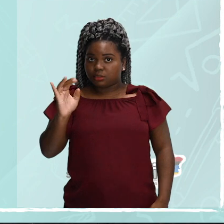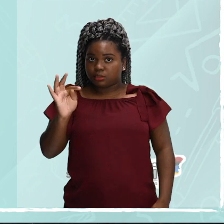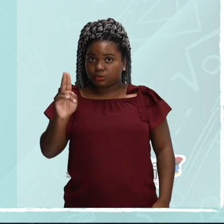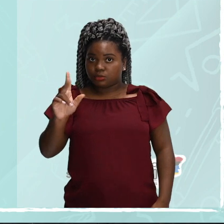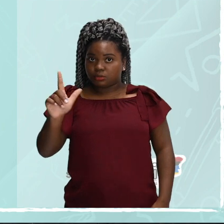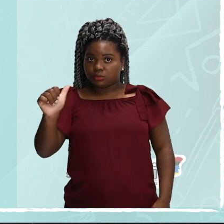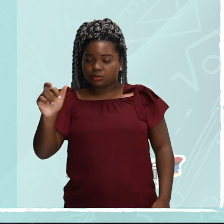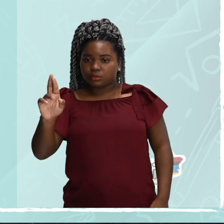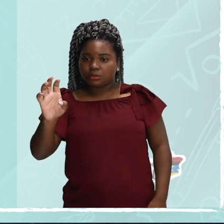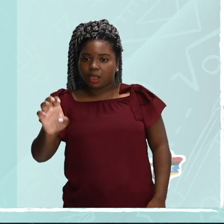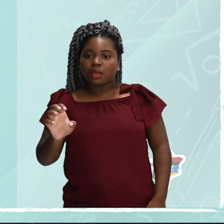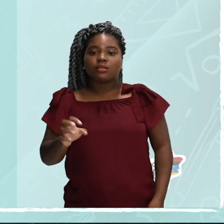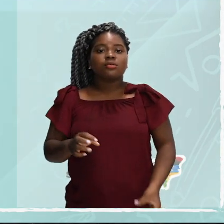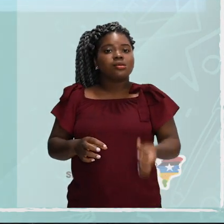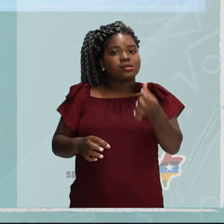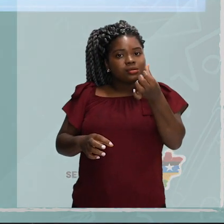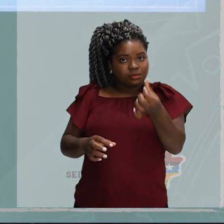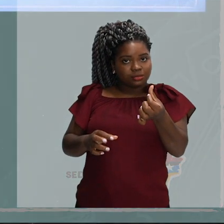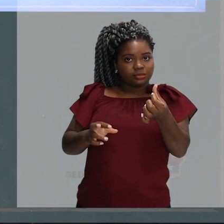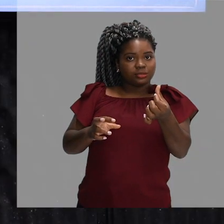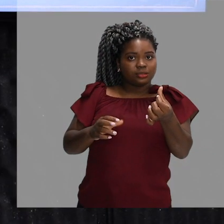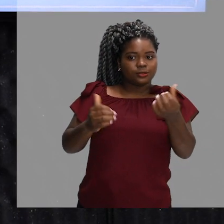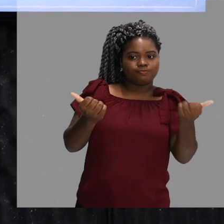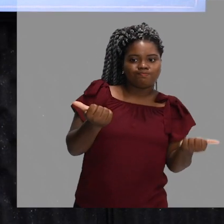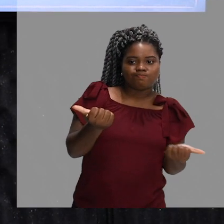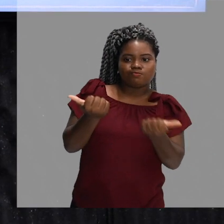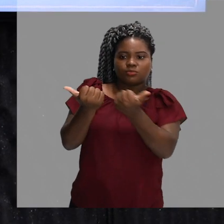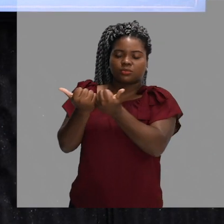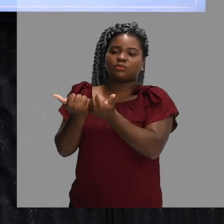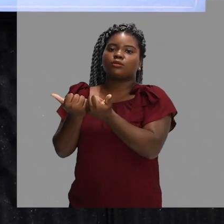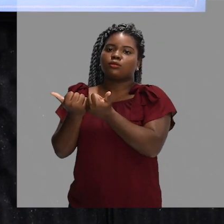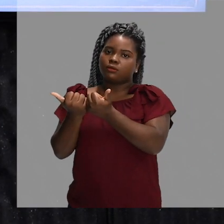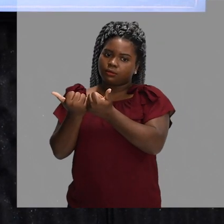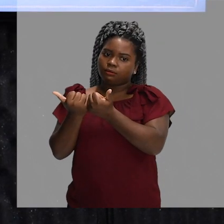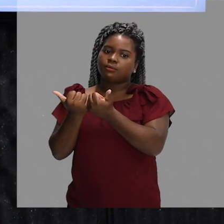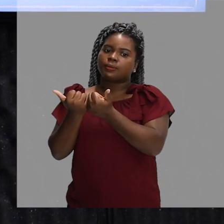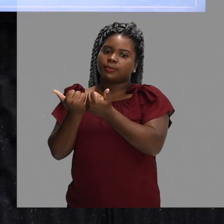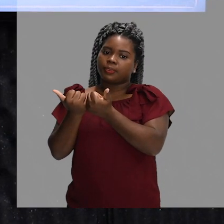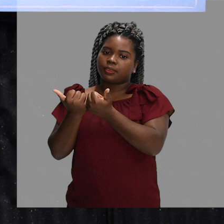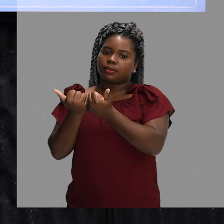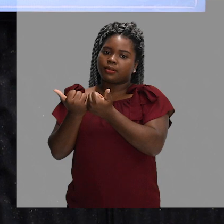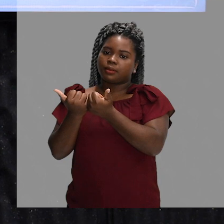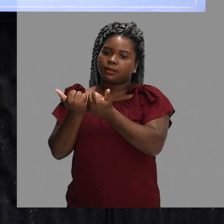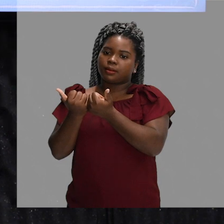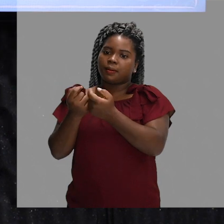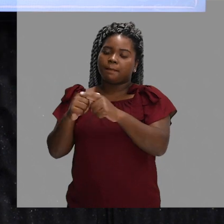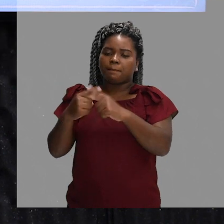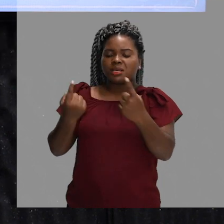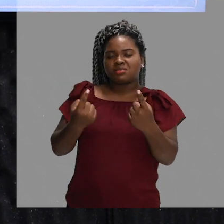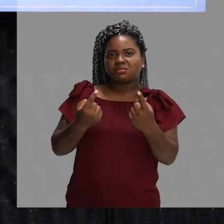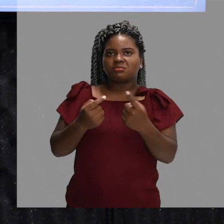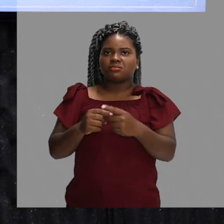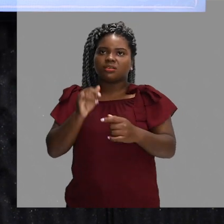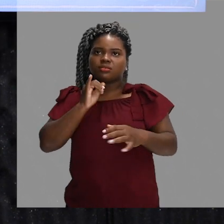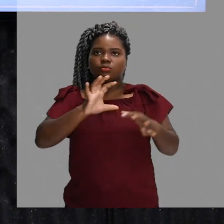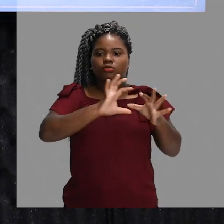6 reservas. Com uma ressalva, em competições oficiais, internacionais, Olimpíadas, uma Copa do Mundo, eles aceitam